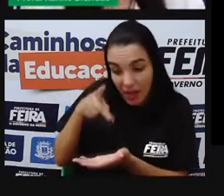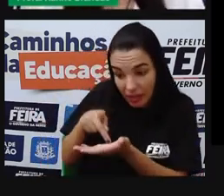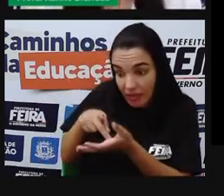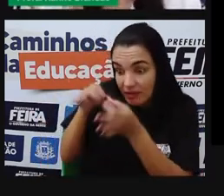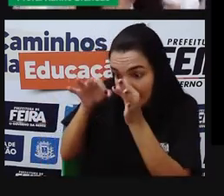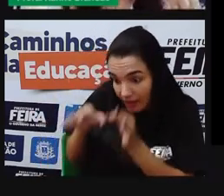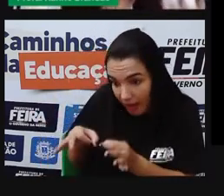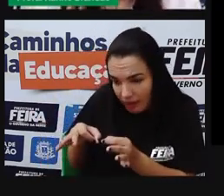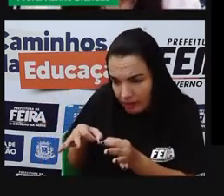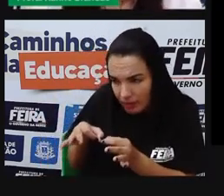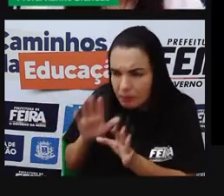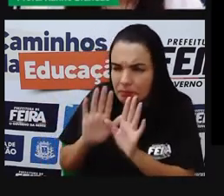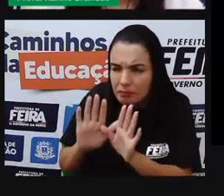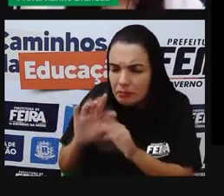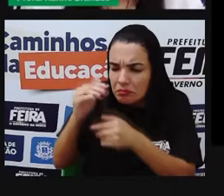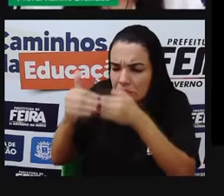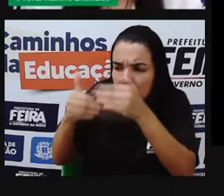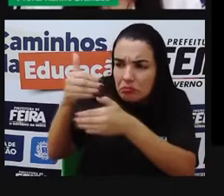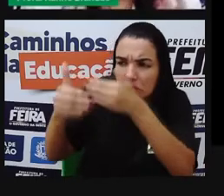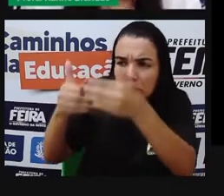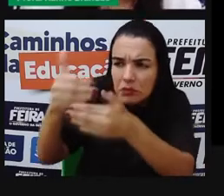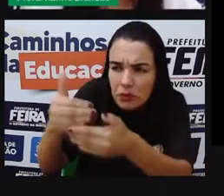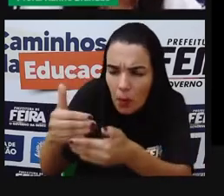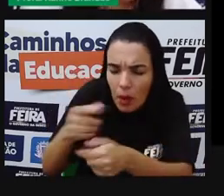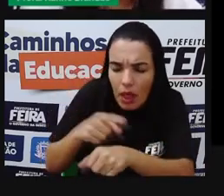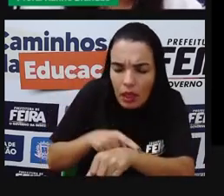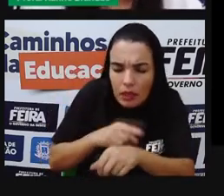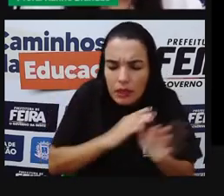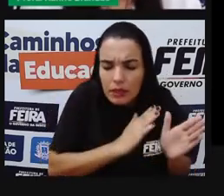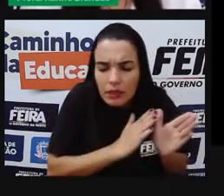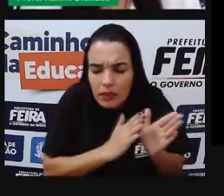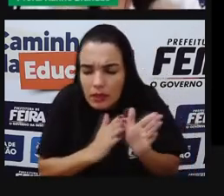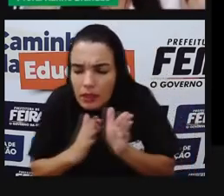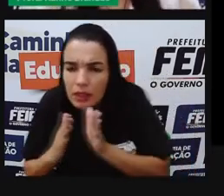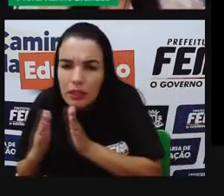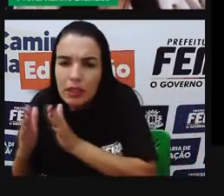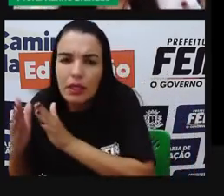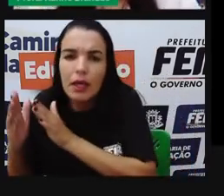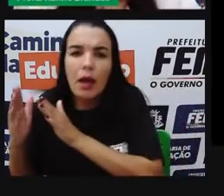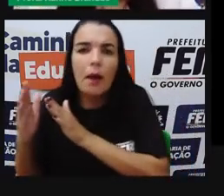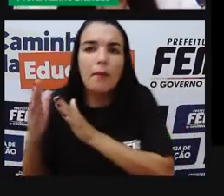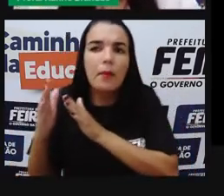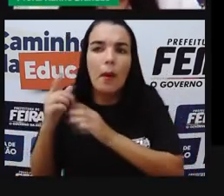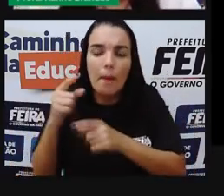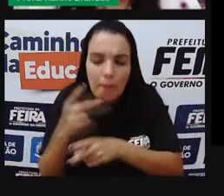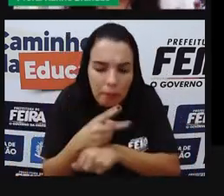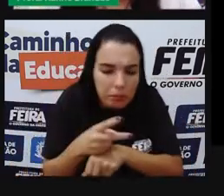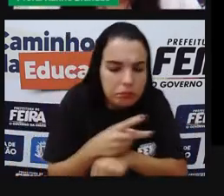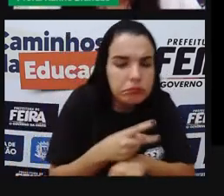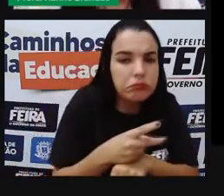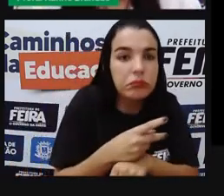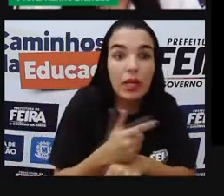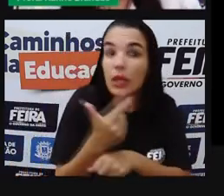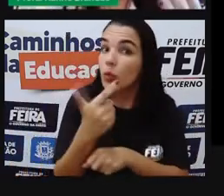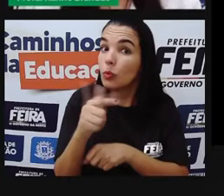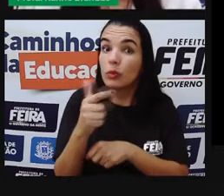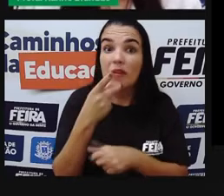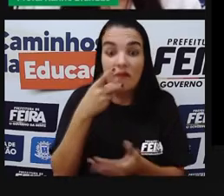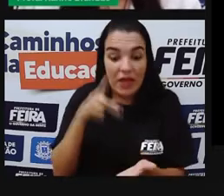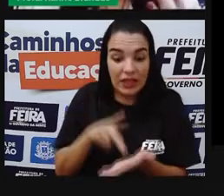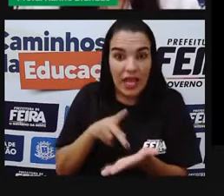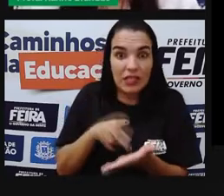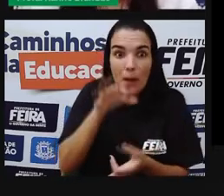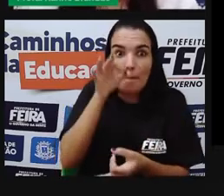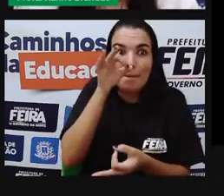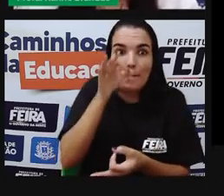daqui a um tempo, né, ela muda, né, então não existe na ciência uma verdade absoluta, existe estudo,